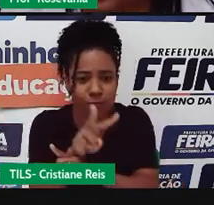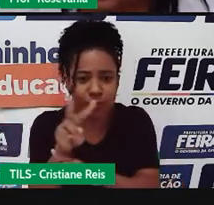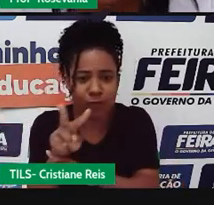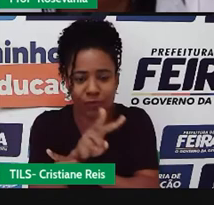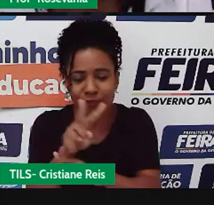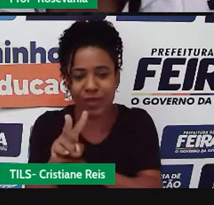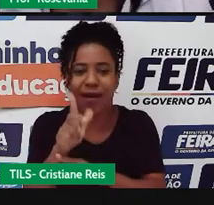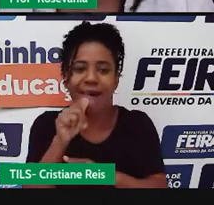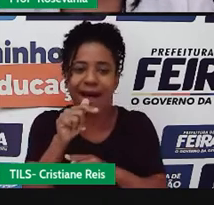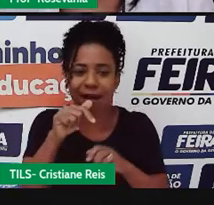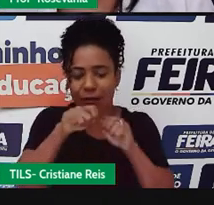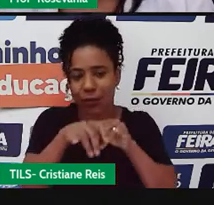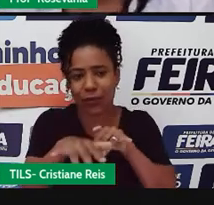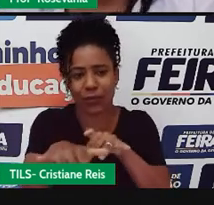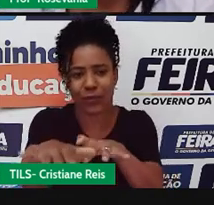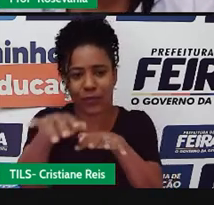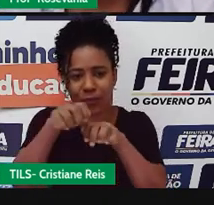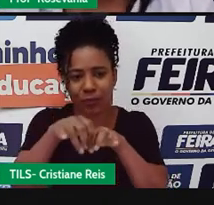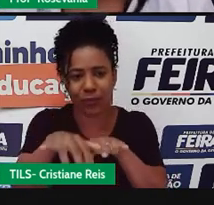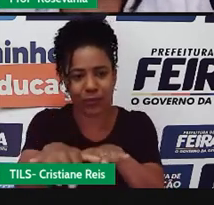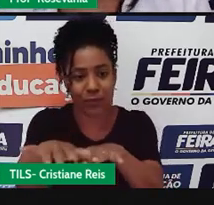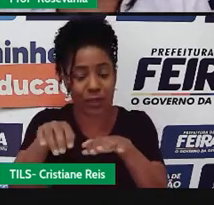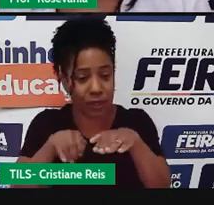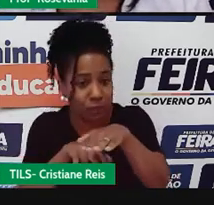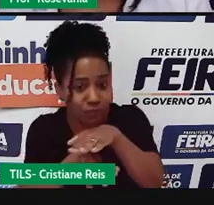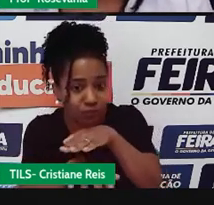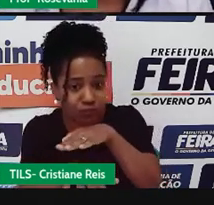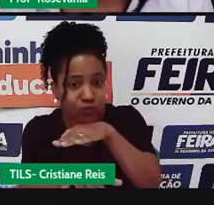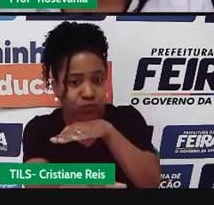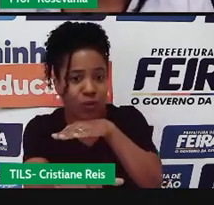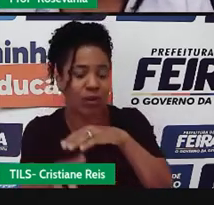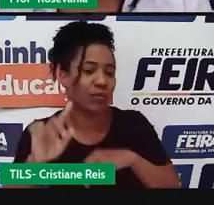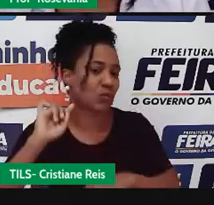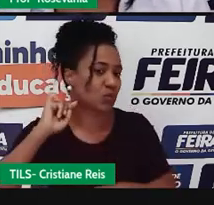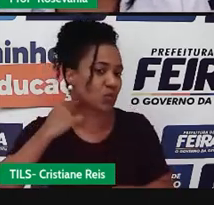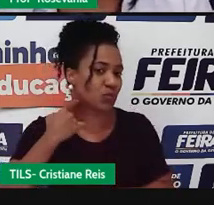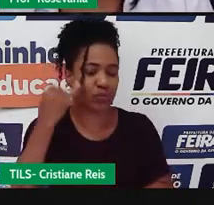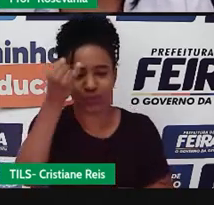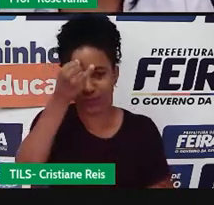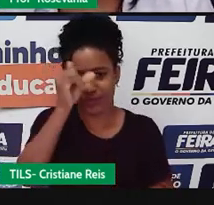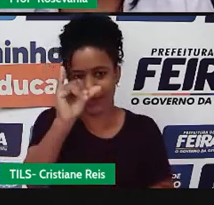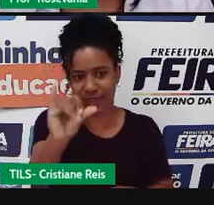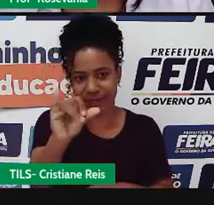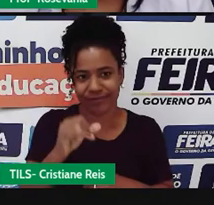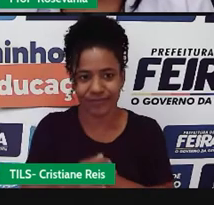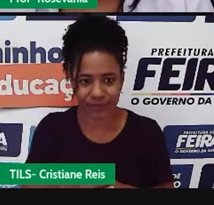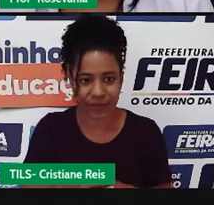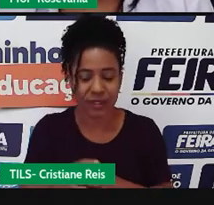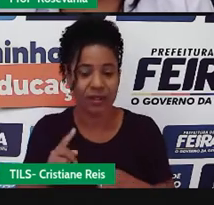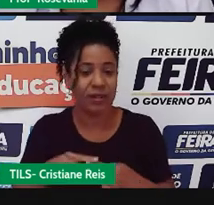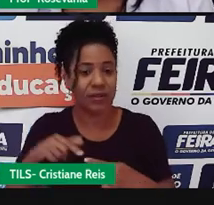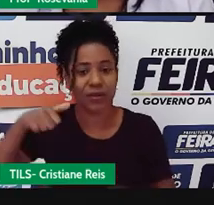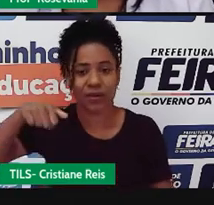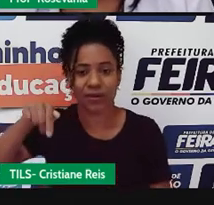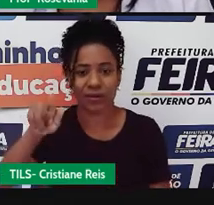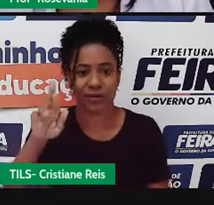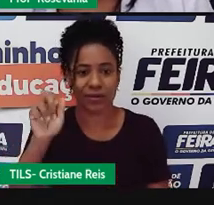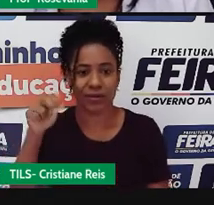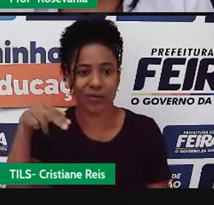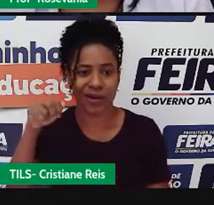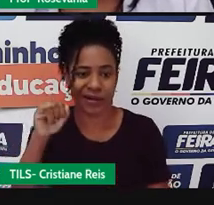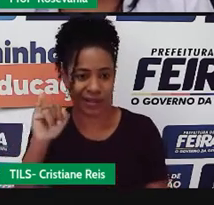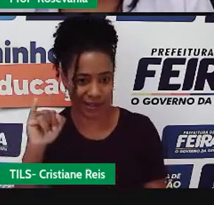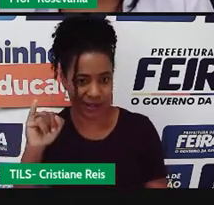uma proteção ambiental boa pra não contaminar, né. Então, no caso do aquífero do Guarani, sua grande extensão superficial capaça as